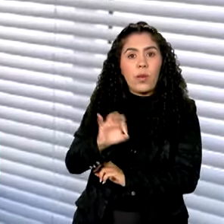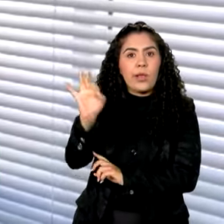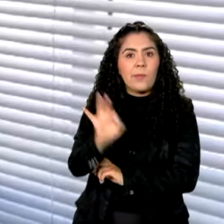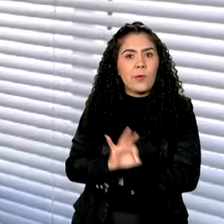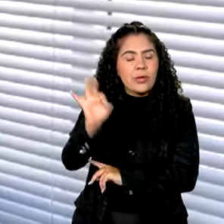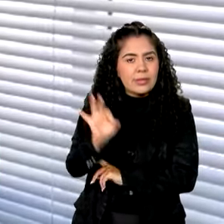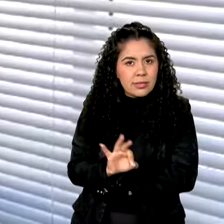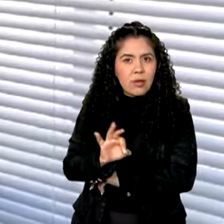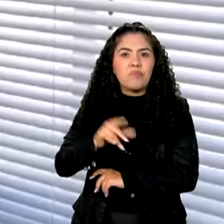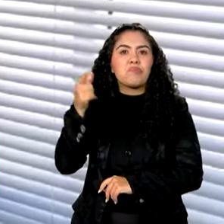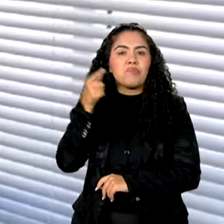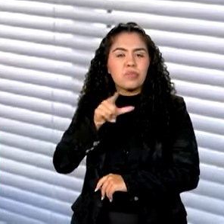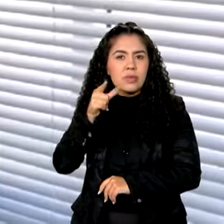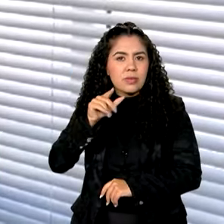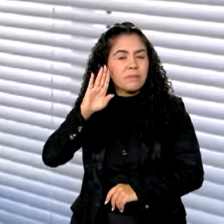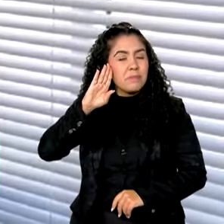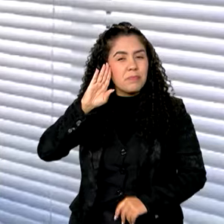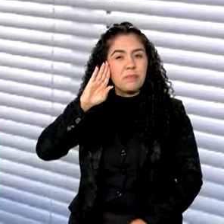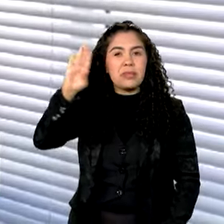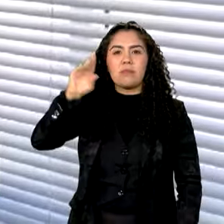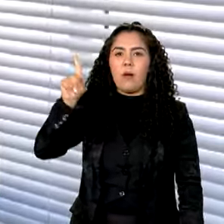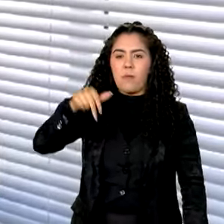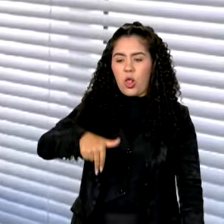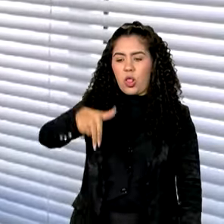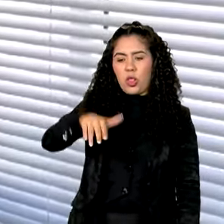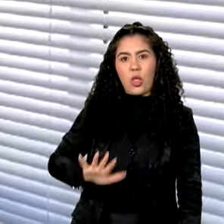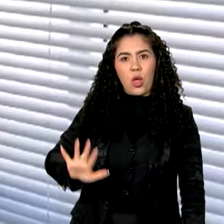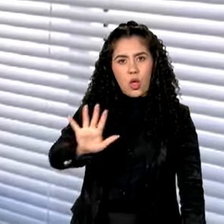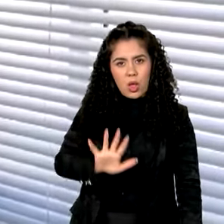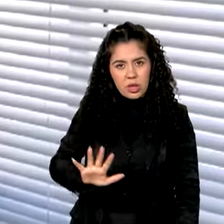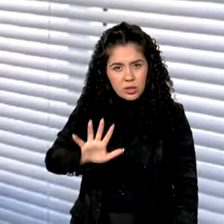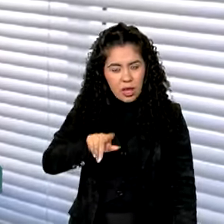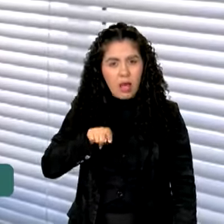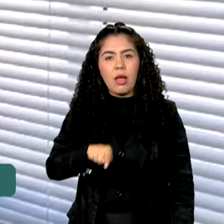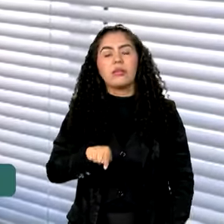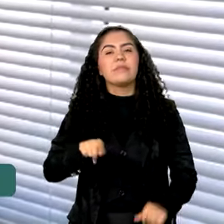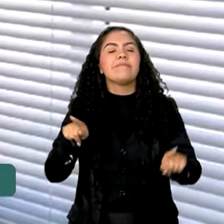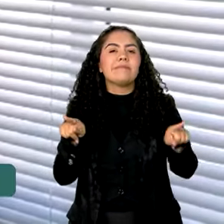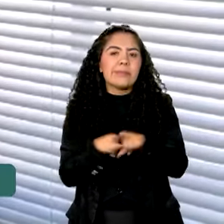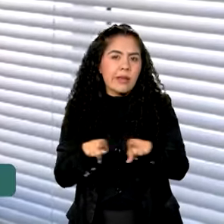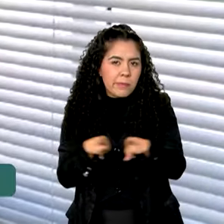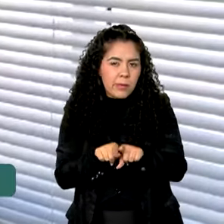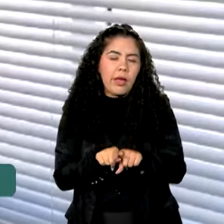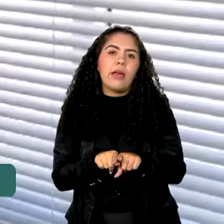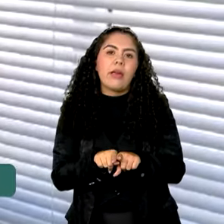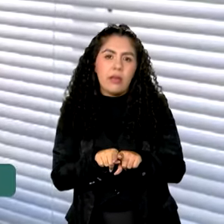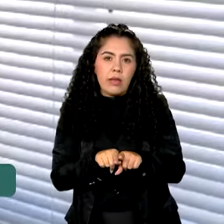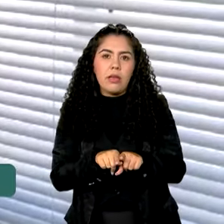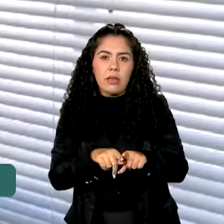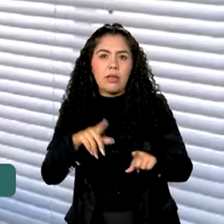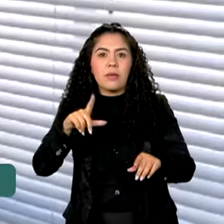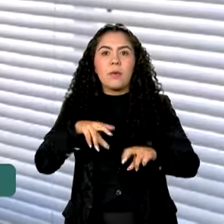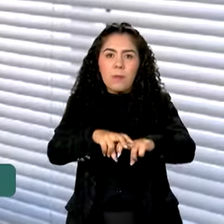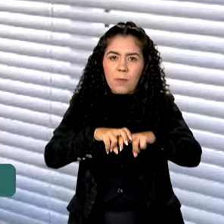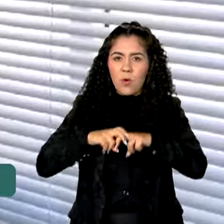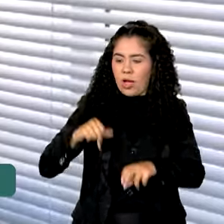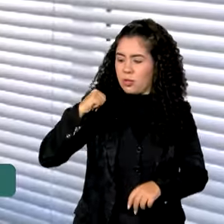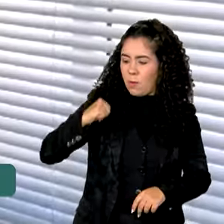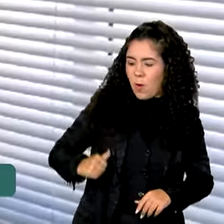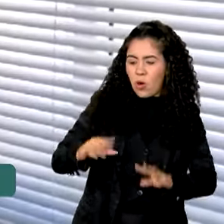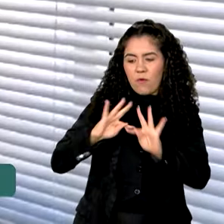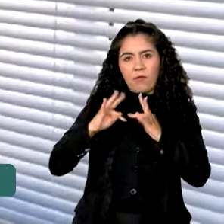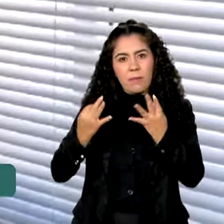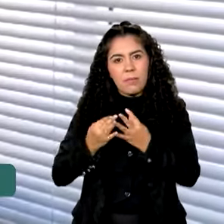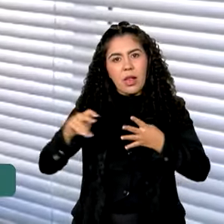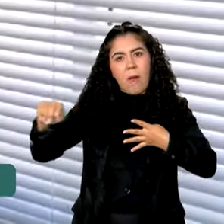vêm da região Nordeste. Isso principalmente pelo aumento do novo Bolsa Família, inclusive não